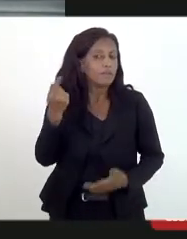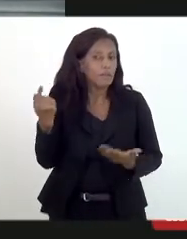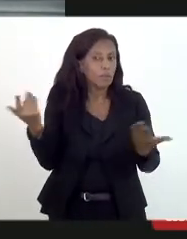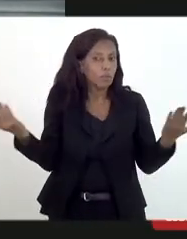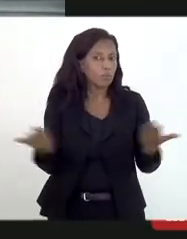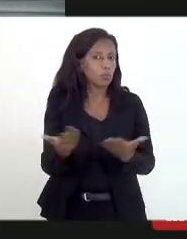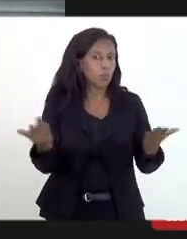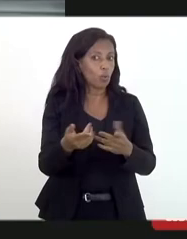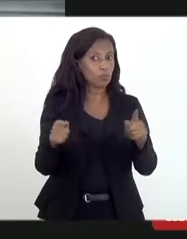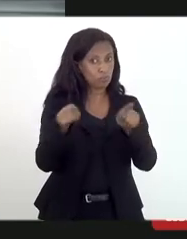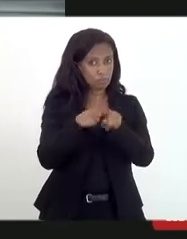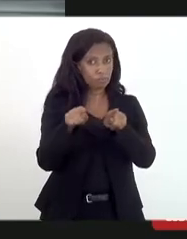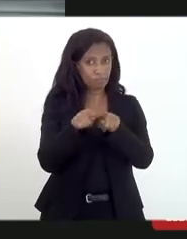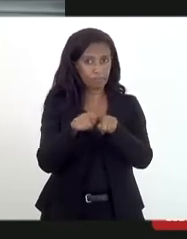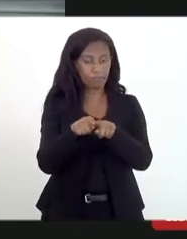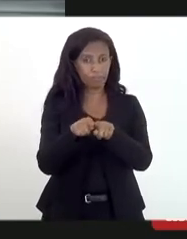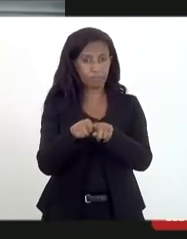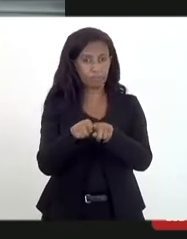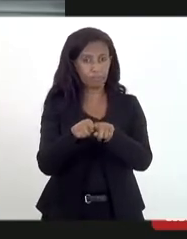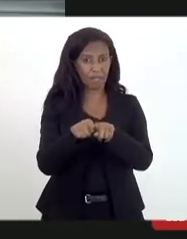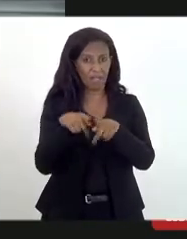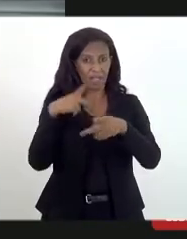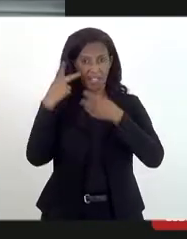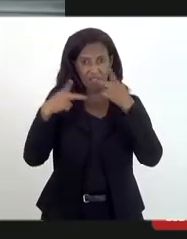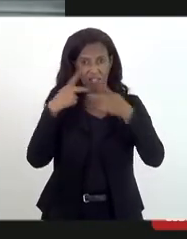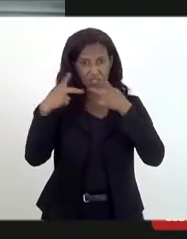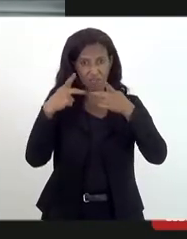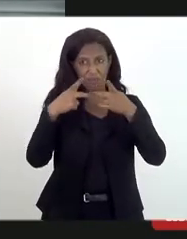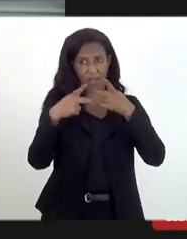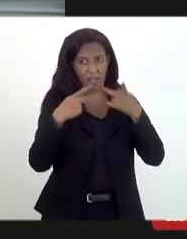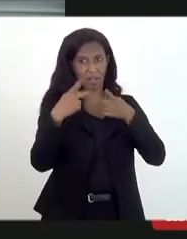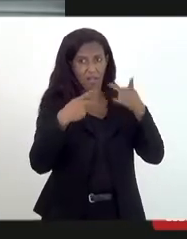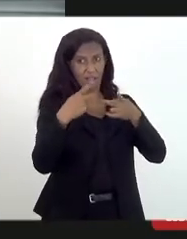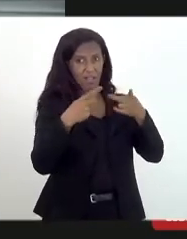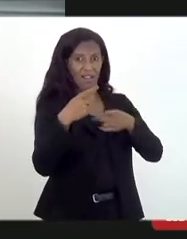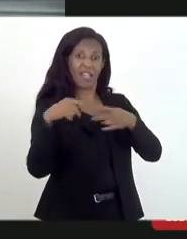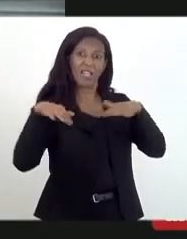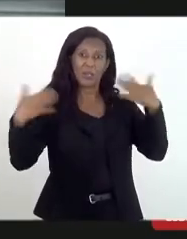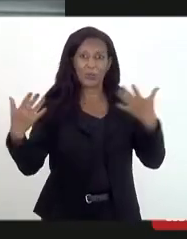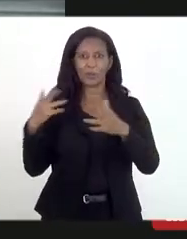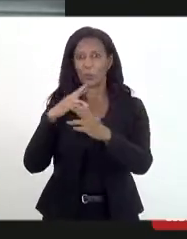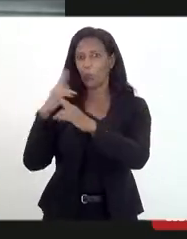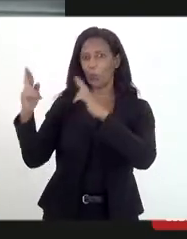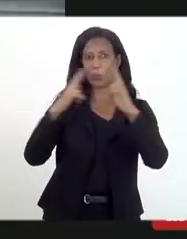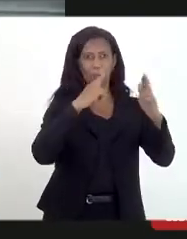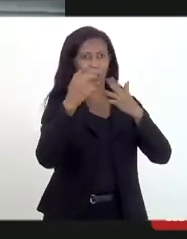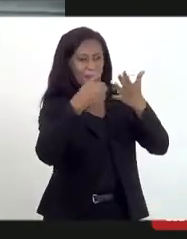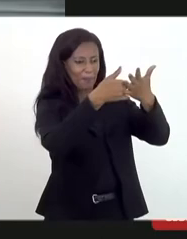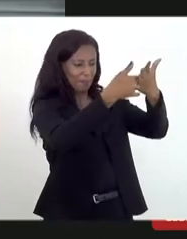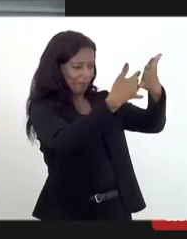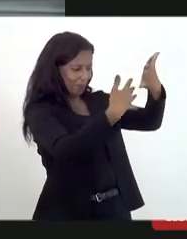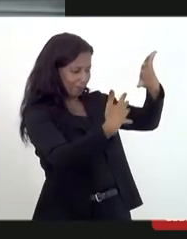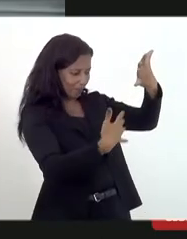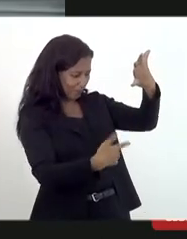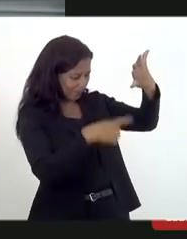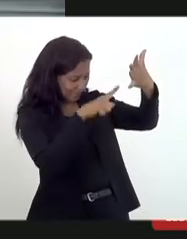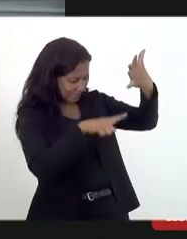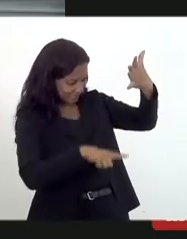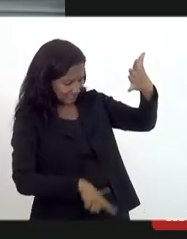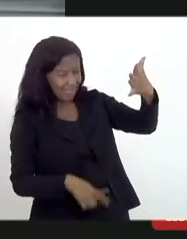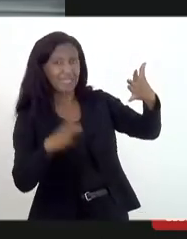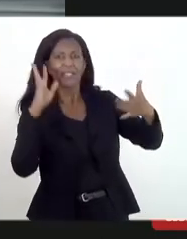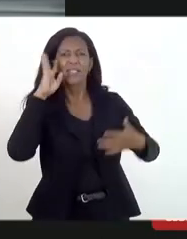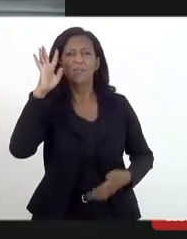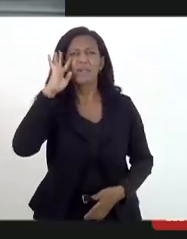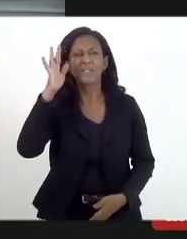inclusive, os comentários aqui colocados enquanto a gente está falando, de imaginar o que acontece com pessoas que não